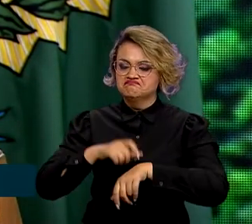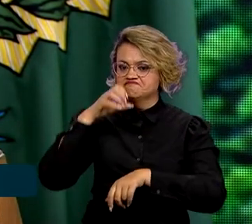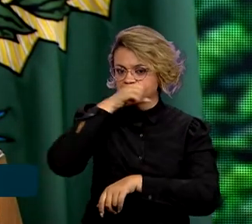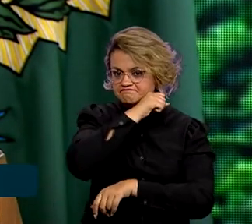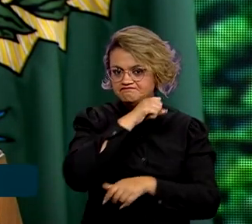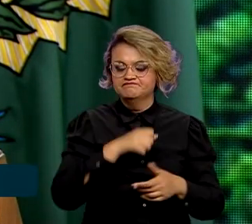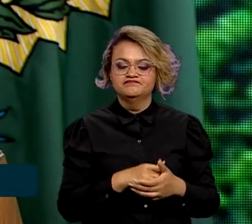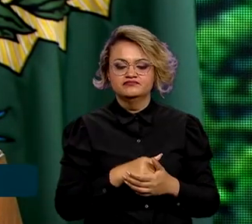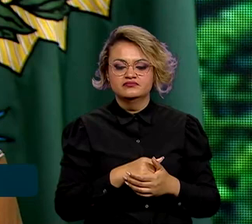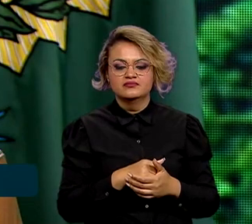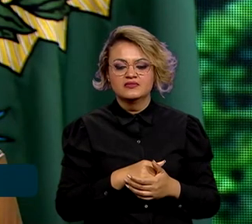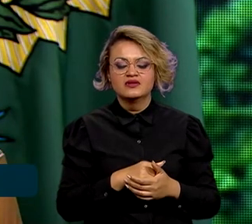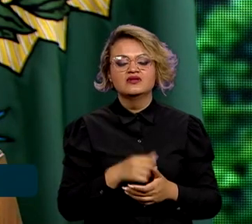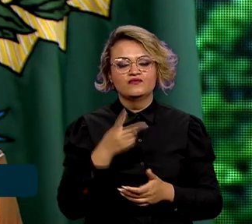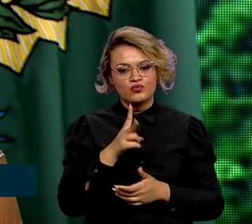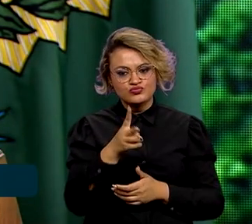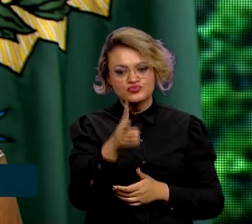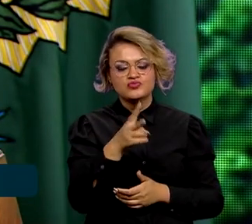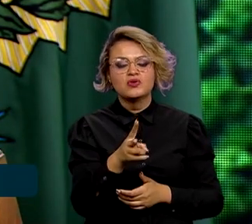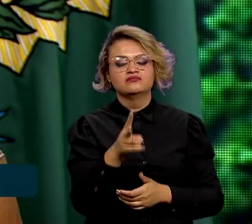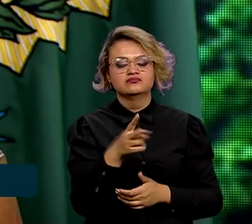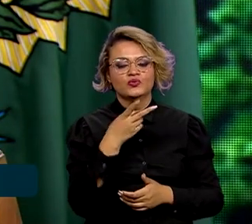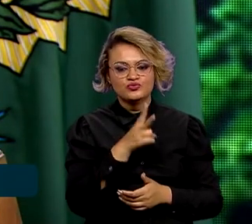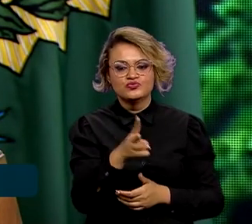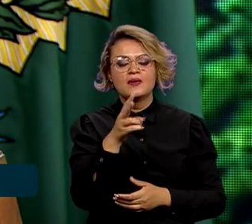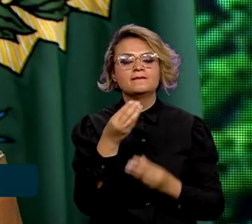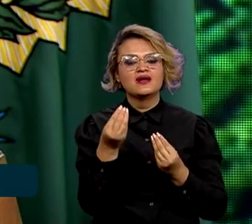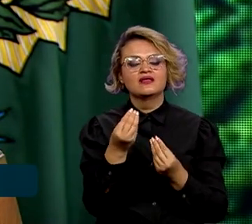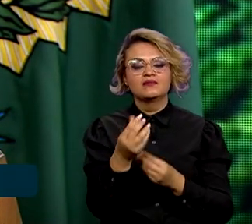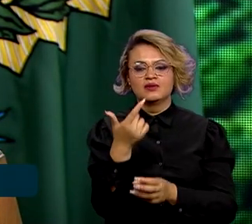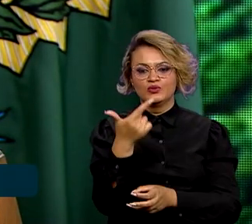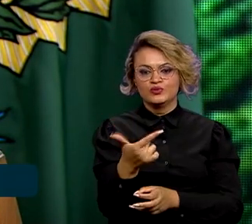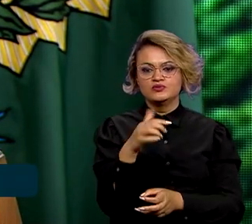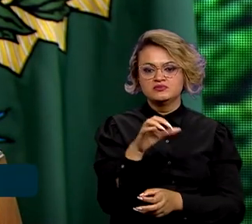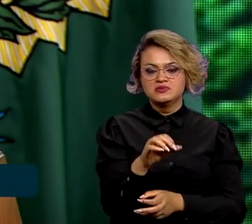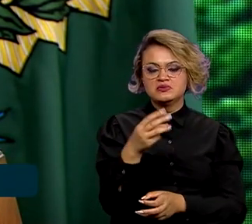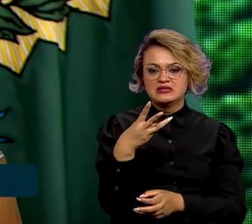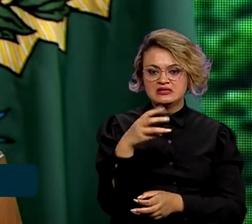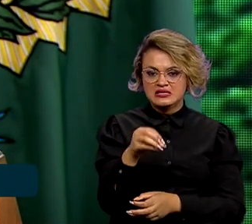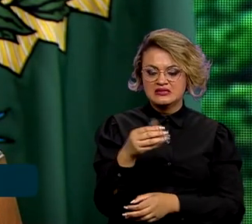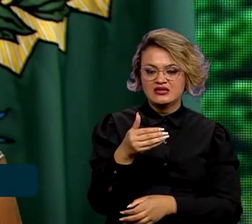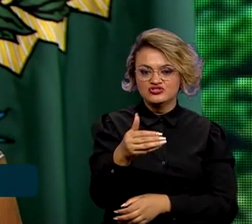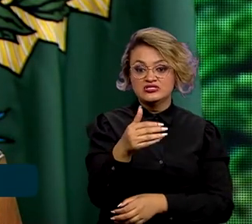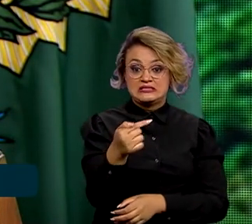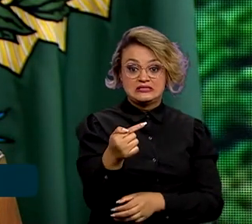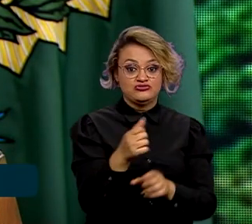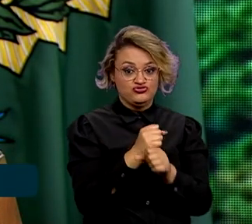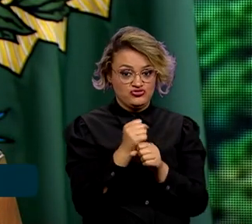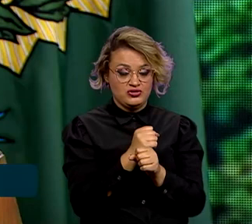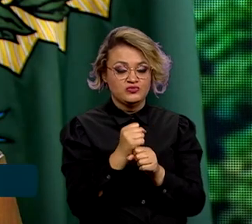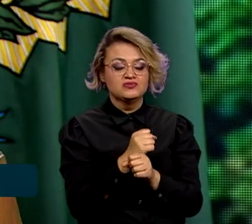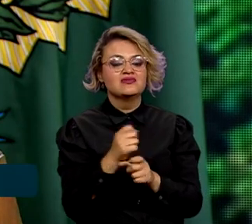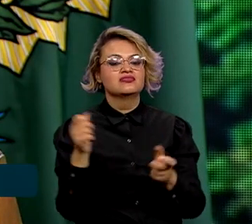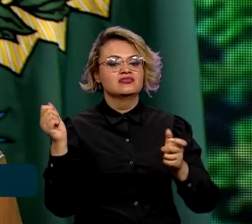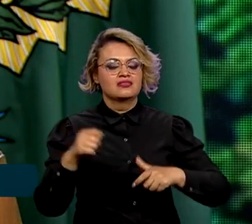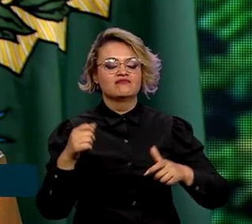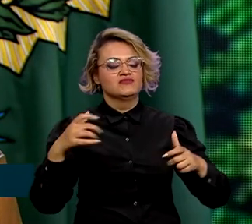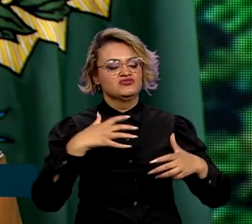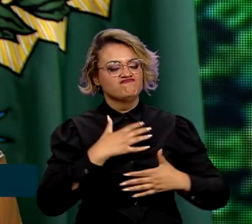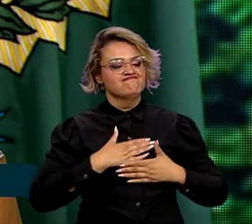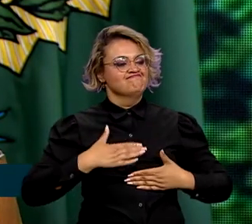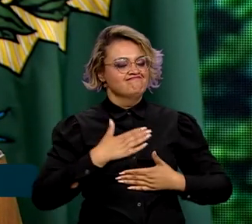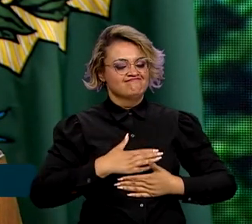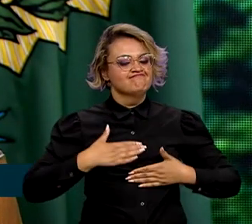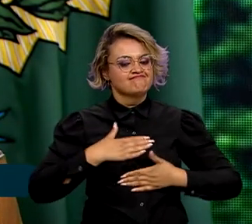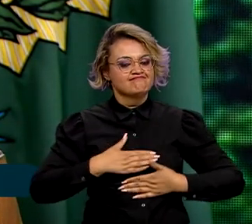prazo e que vão continuar para que, em 2030, daqui a sete anos possamos nos orgulhar de